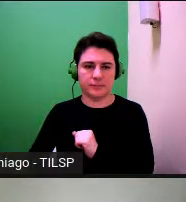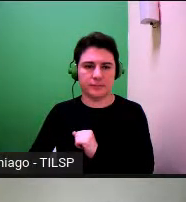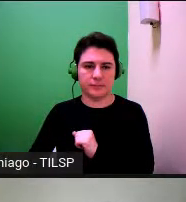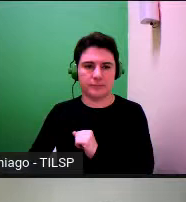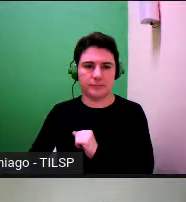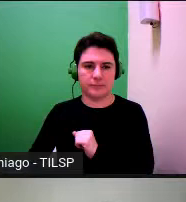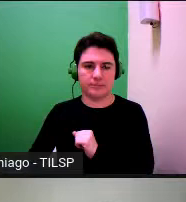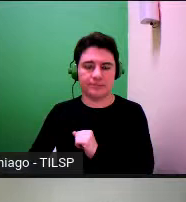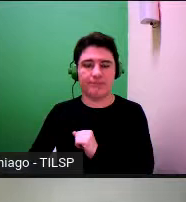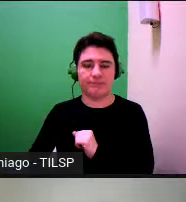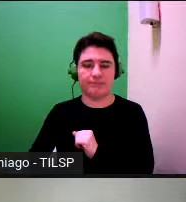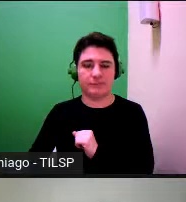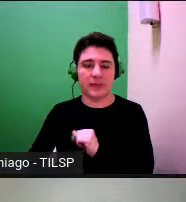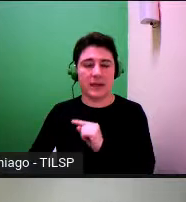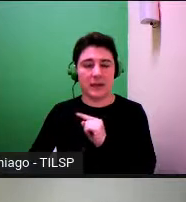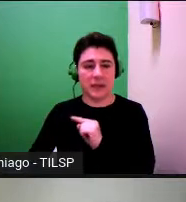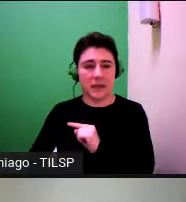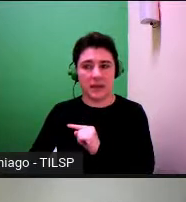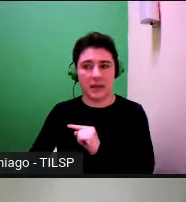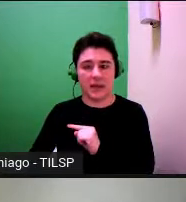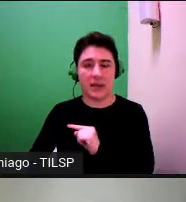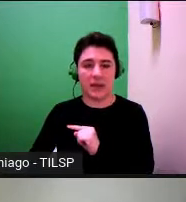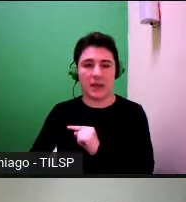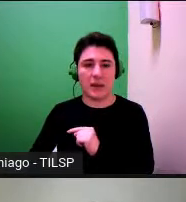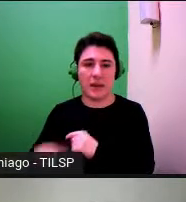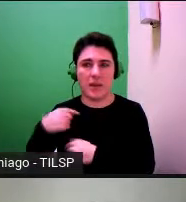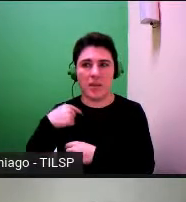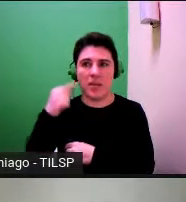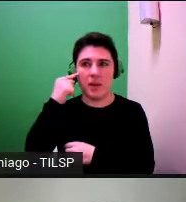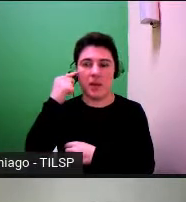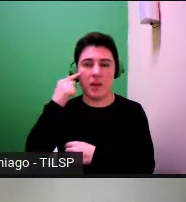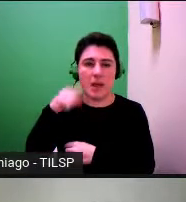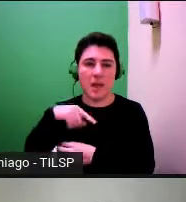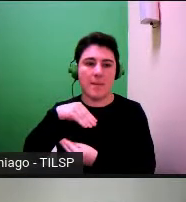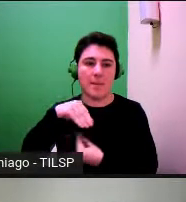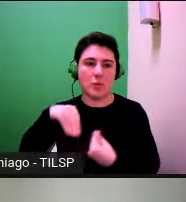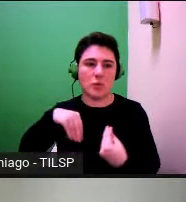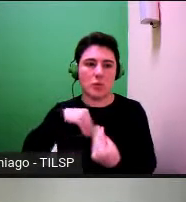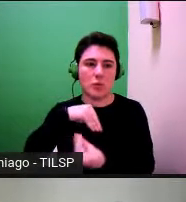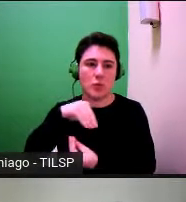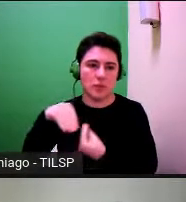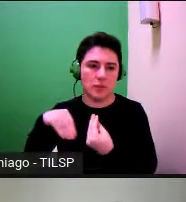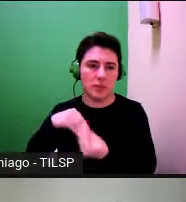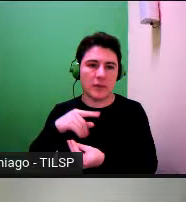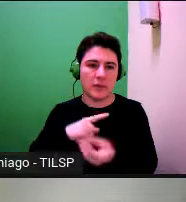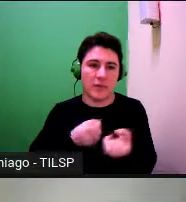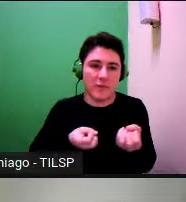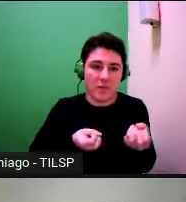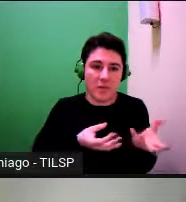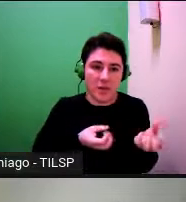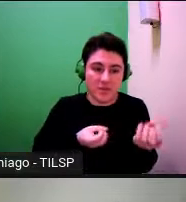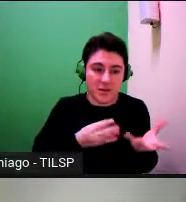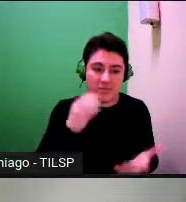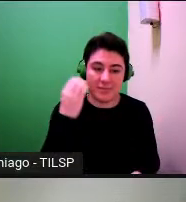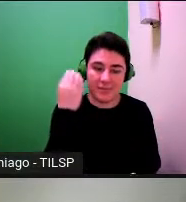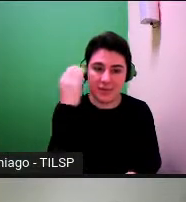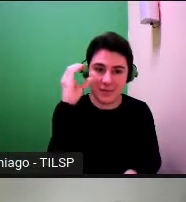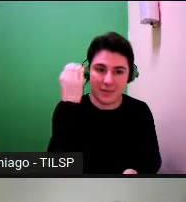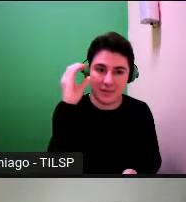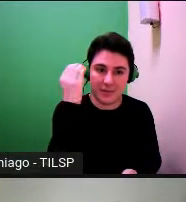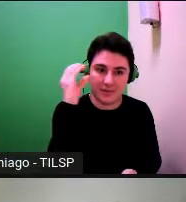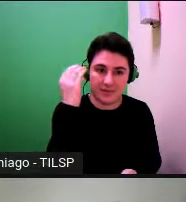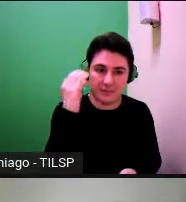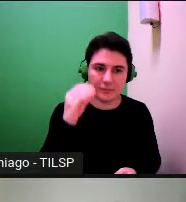neste texto eu diria que se mistura a informação científica o